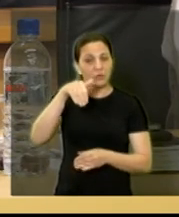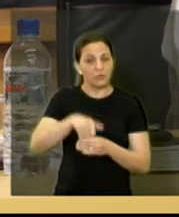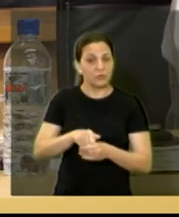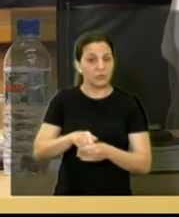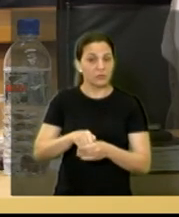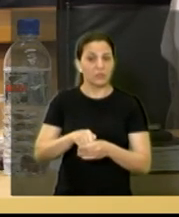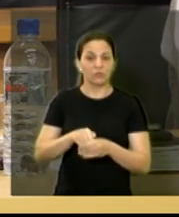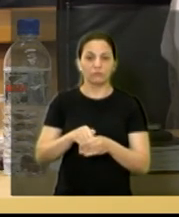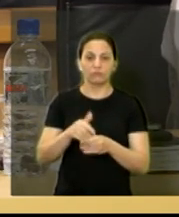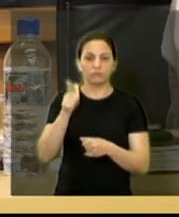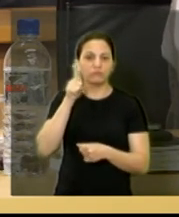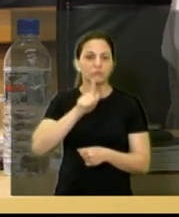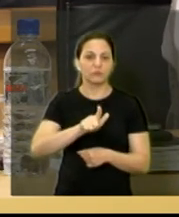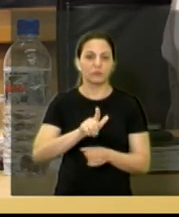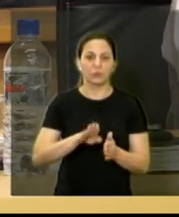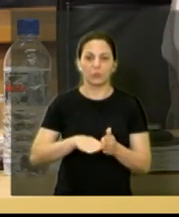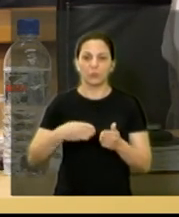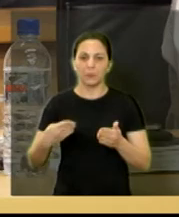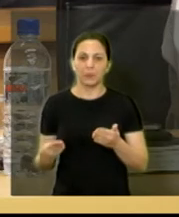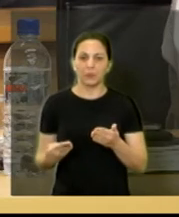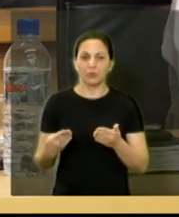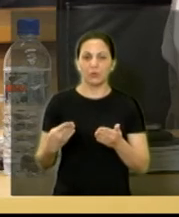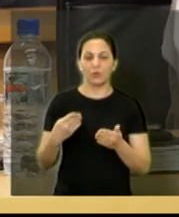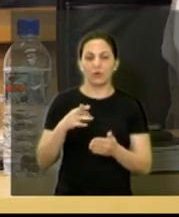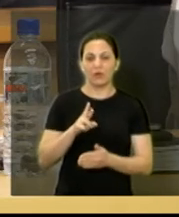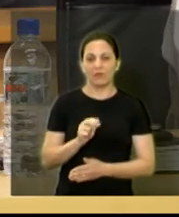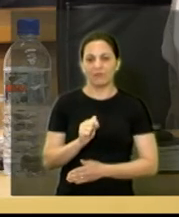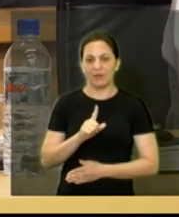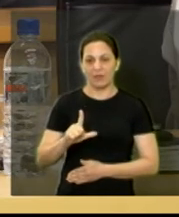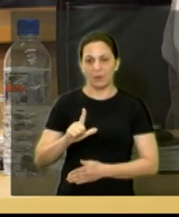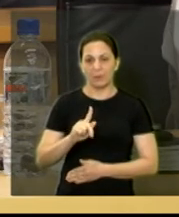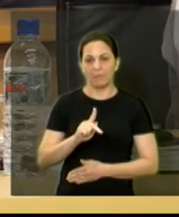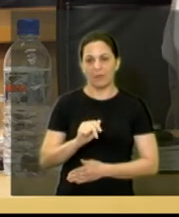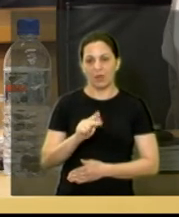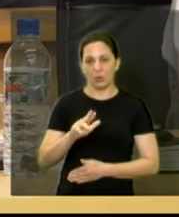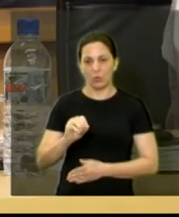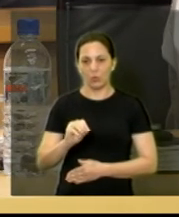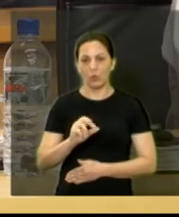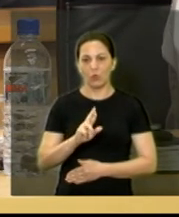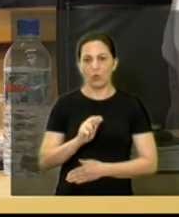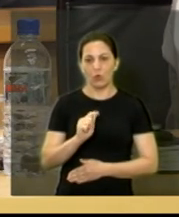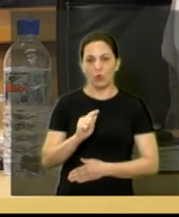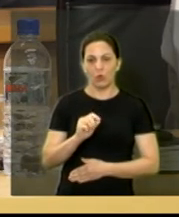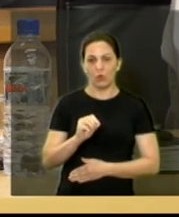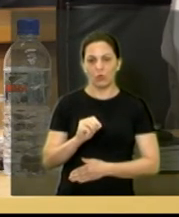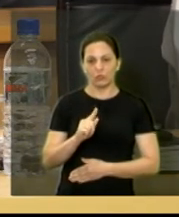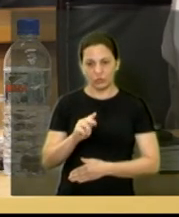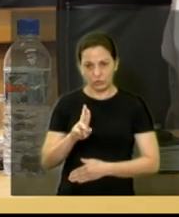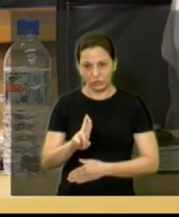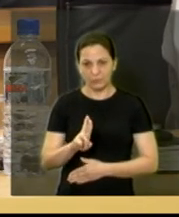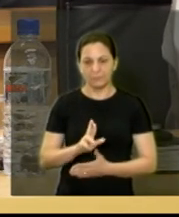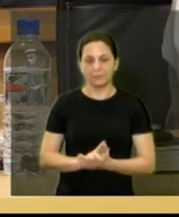que estão aqui o Rafael de Anjos o Paulo Landim o Roger e